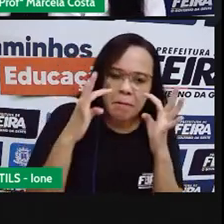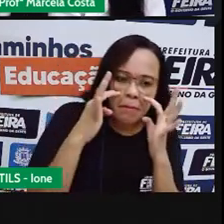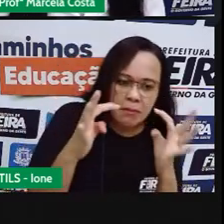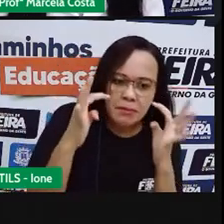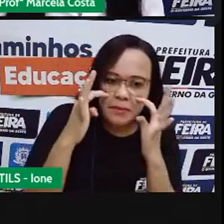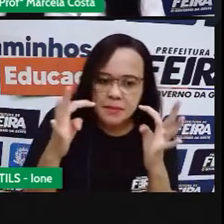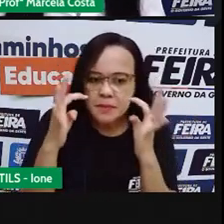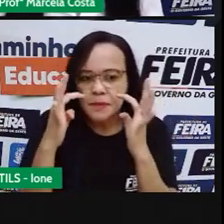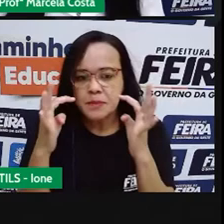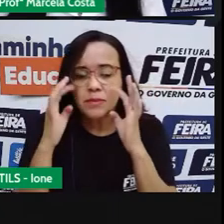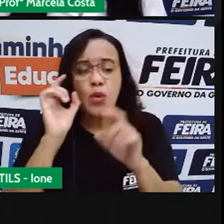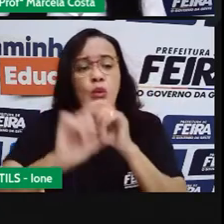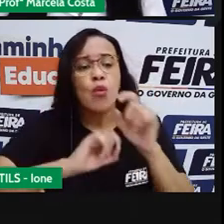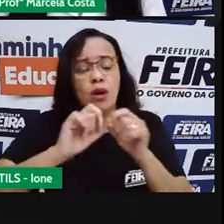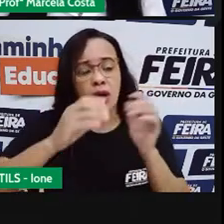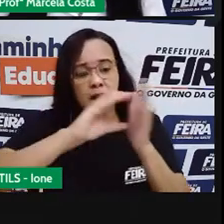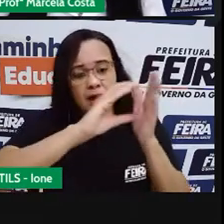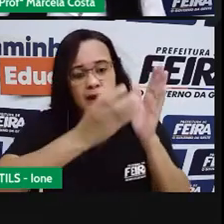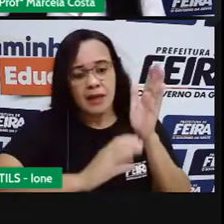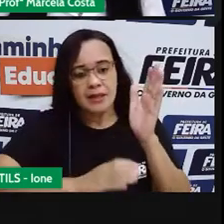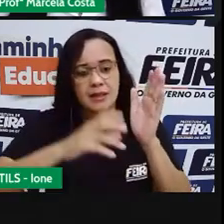Expostas Nessa imagem